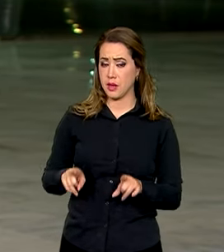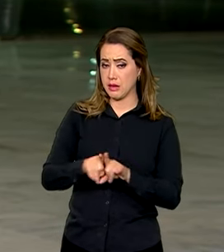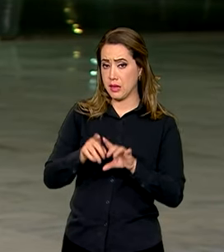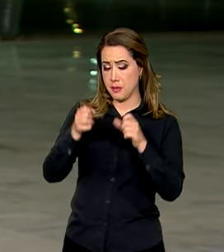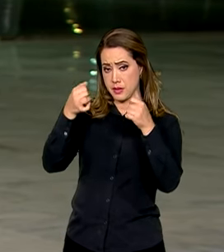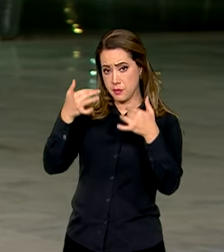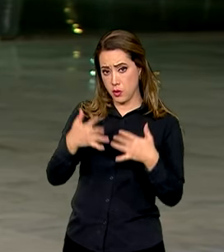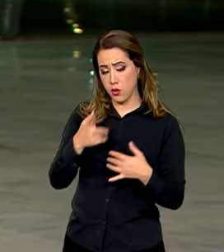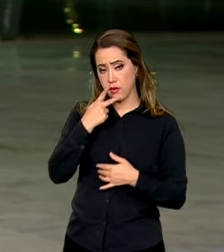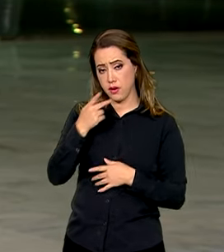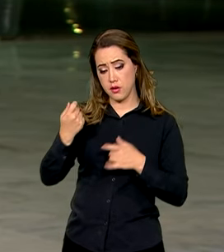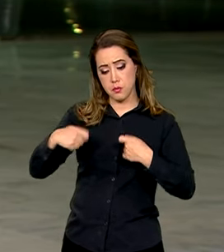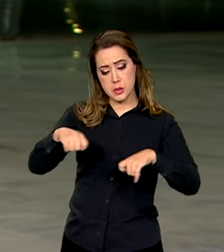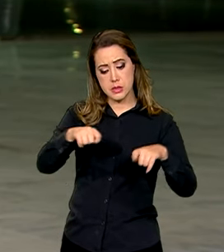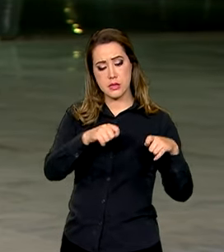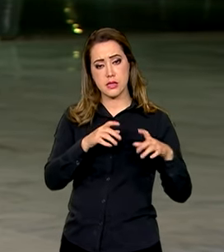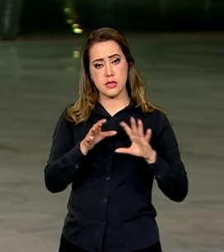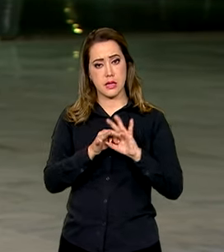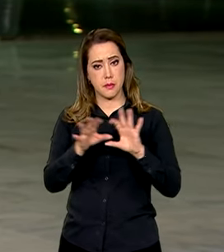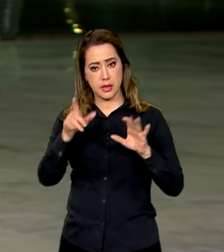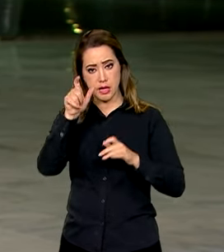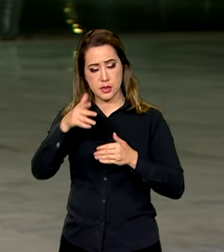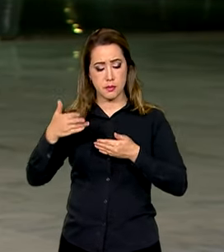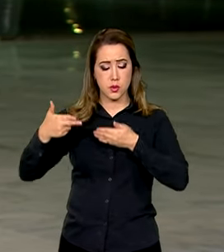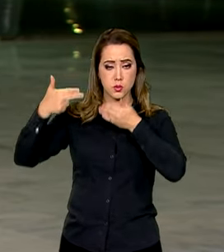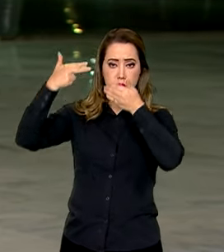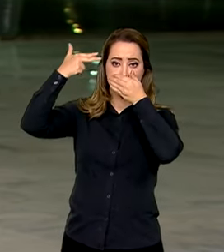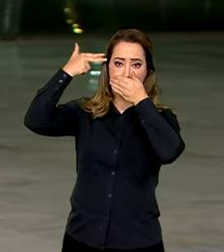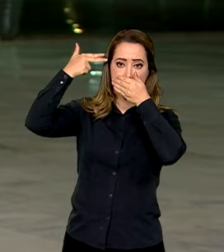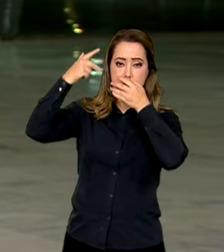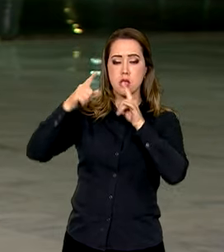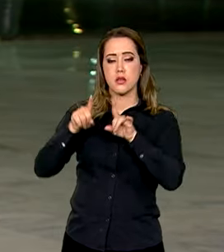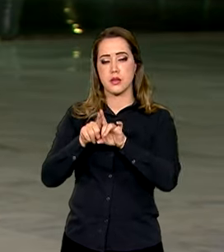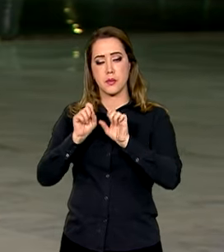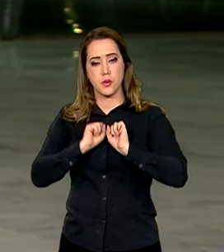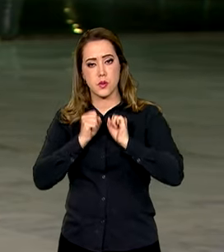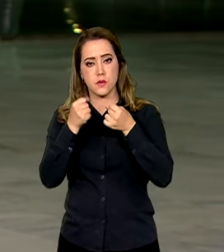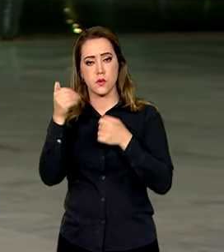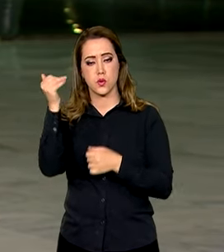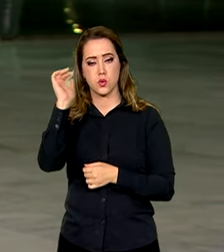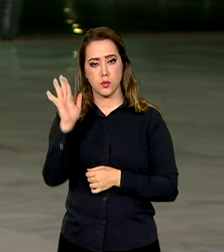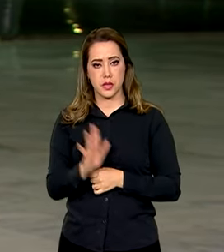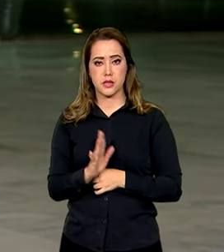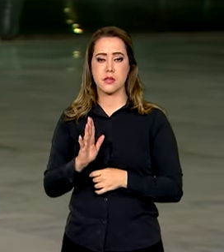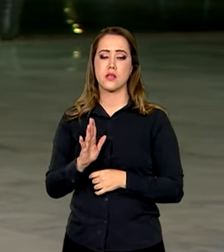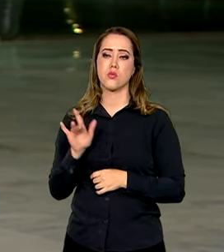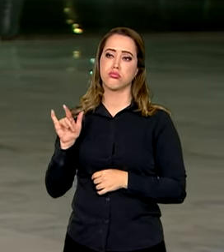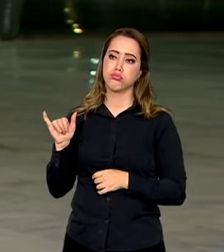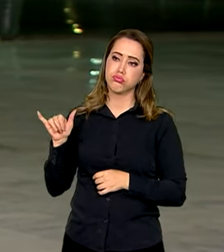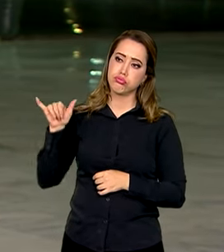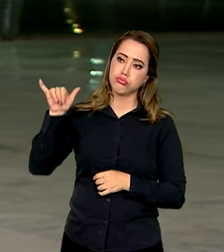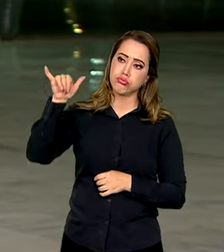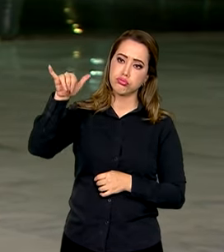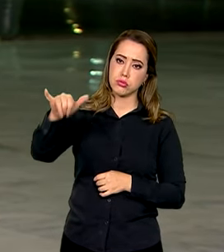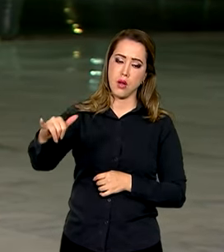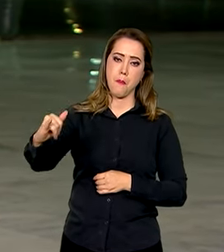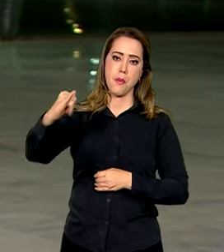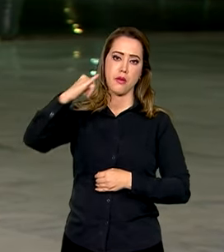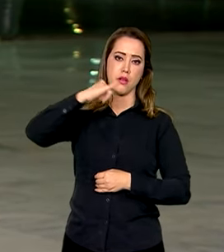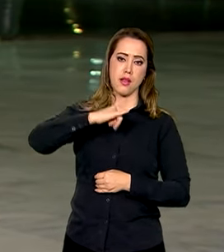reféns e os esforços do governo para resgatar os brasileiros. Hoje, mais um avião chegou ao Brasil com